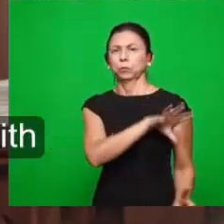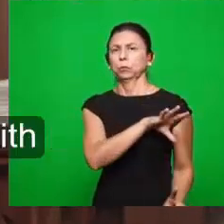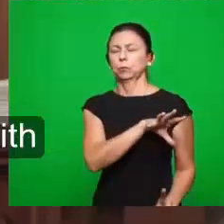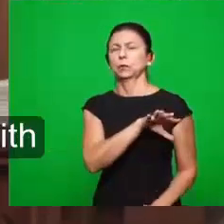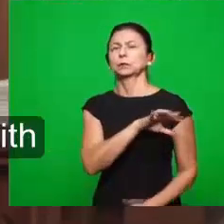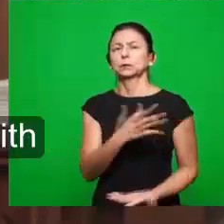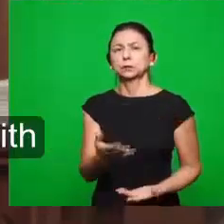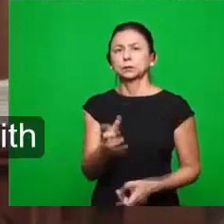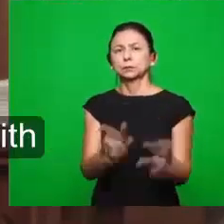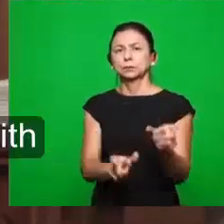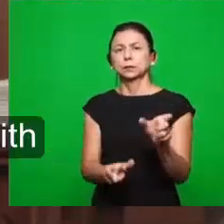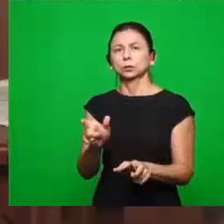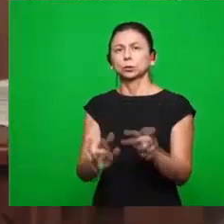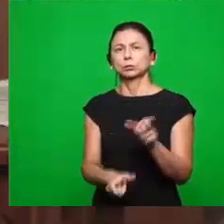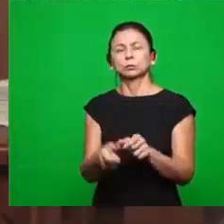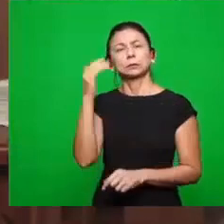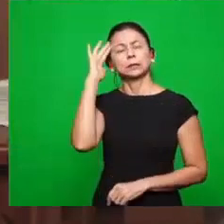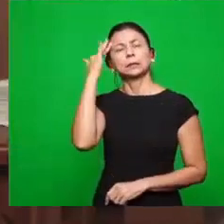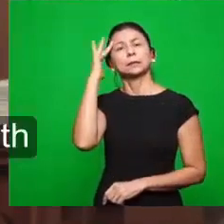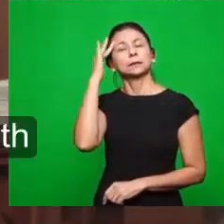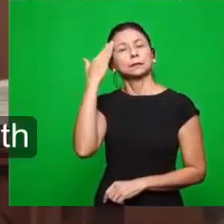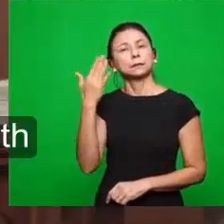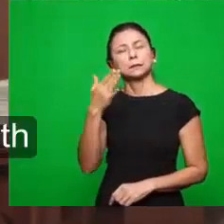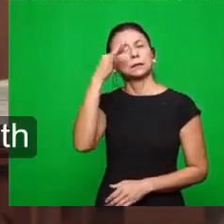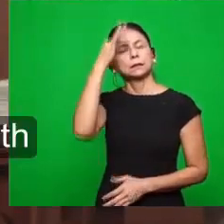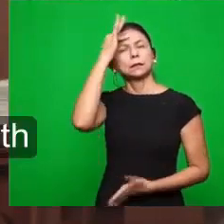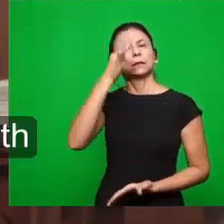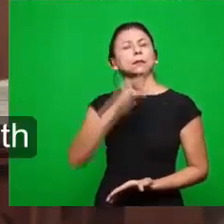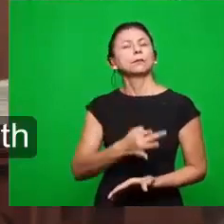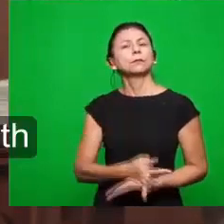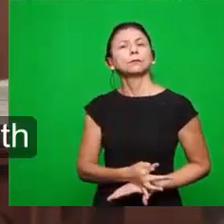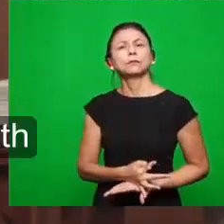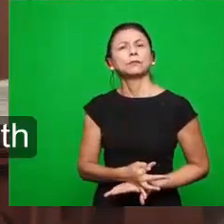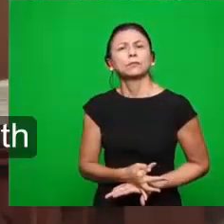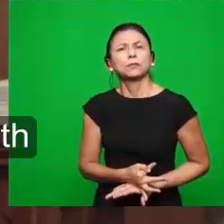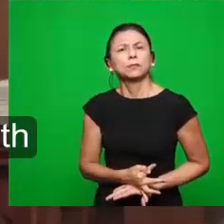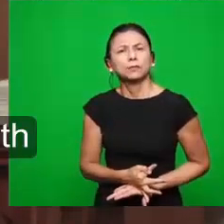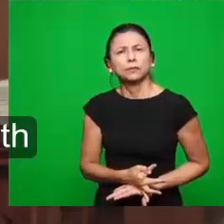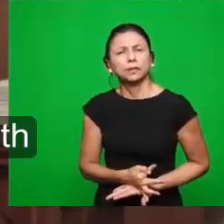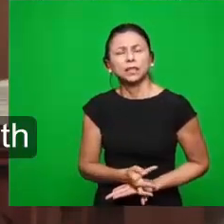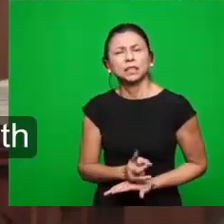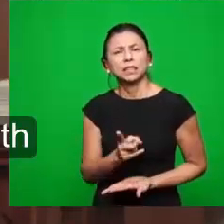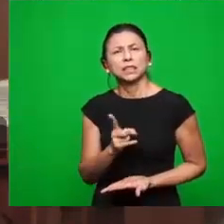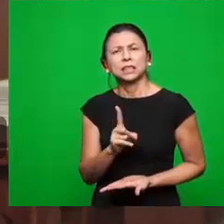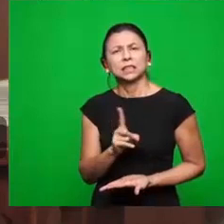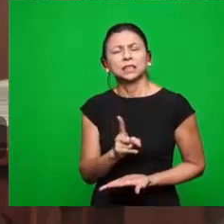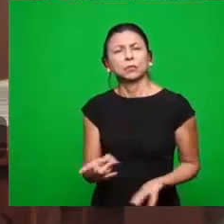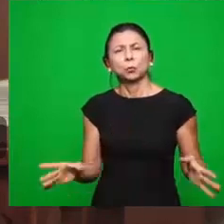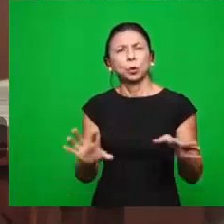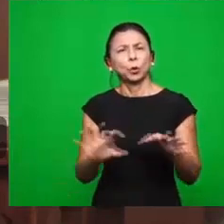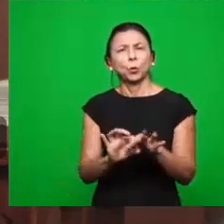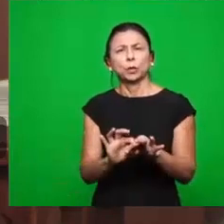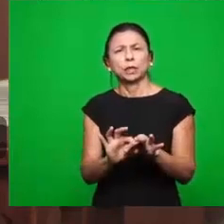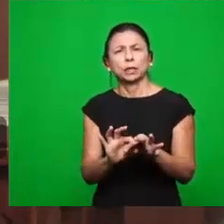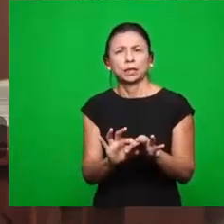a entender que a fé não está no batismo com o Espírito Santo. A fé